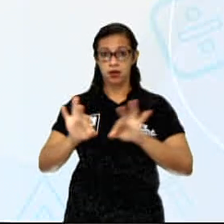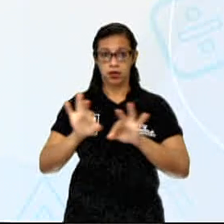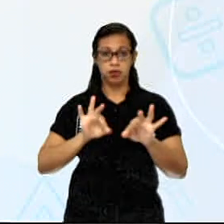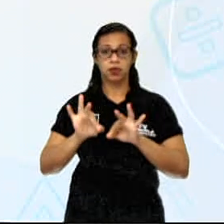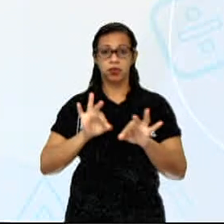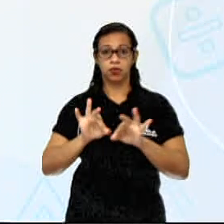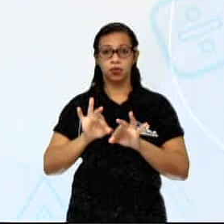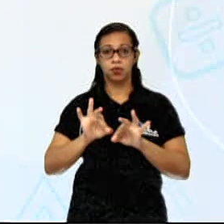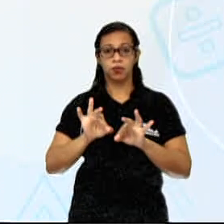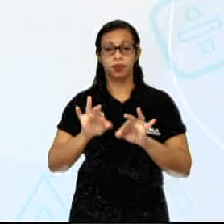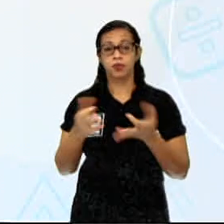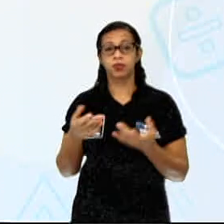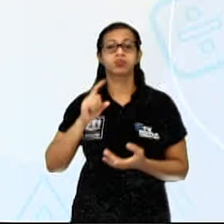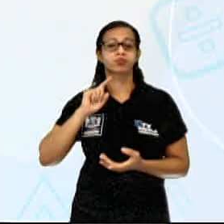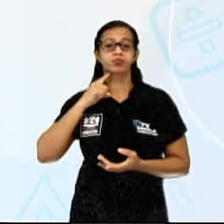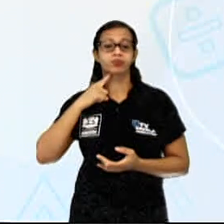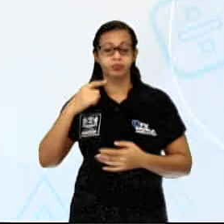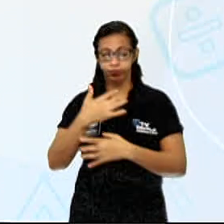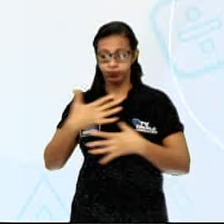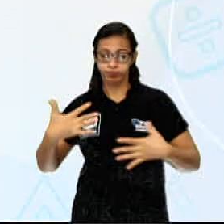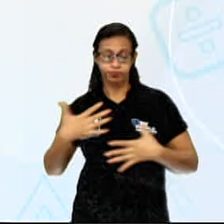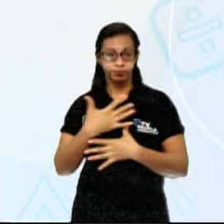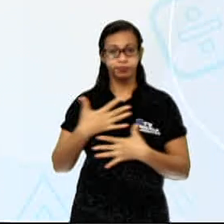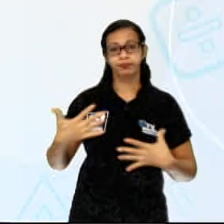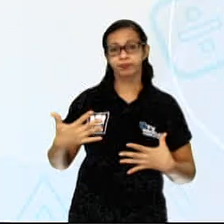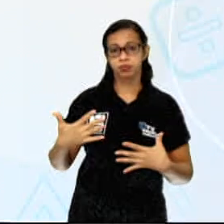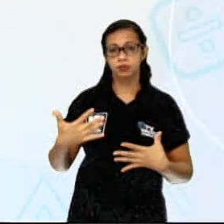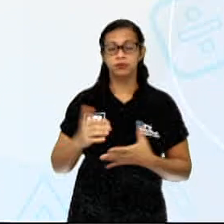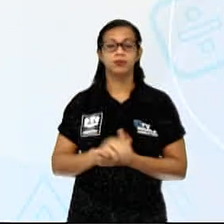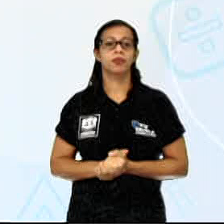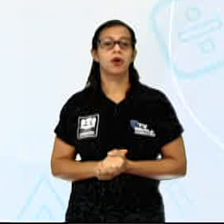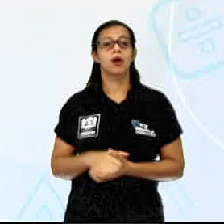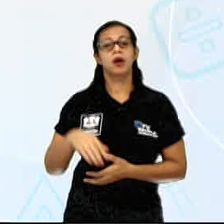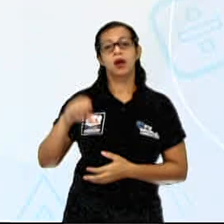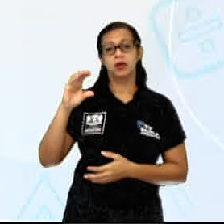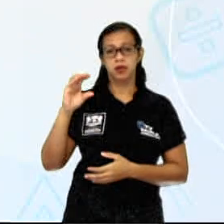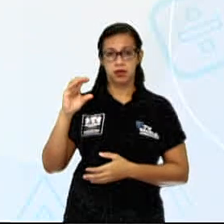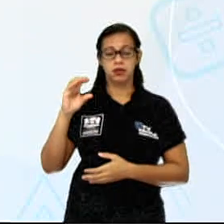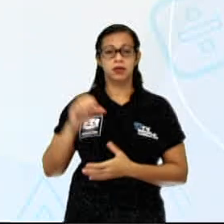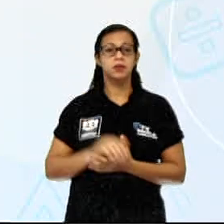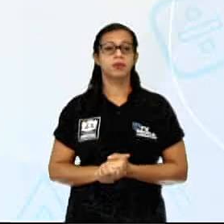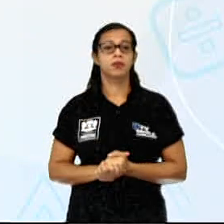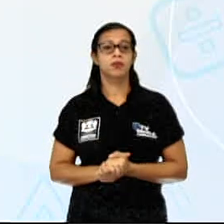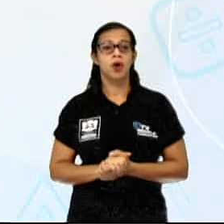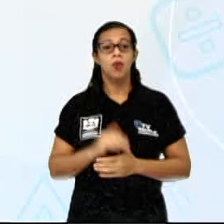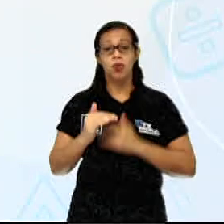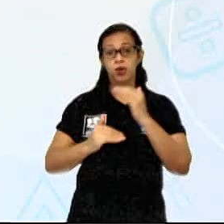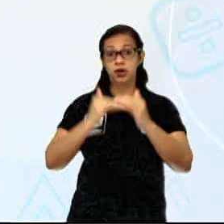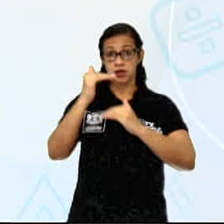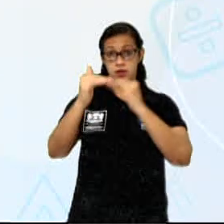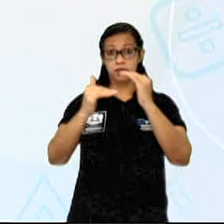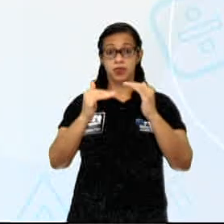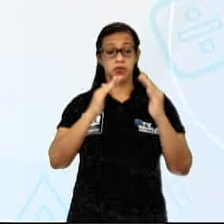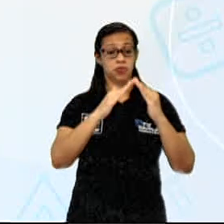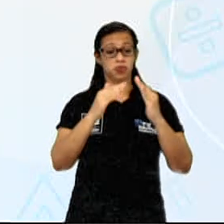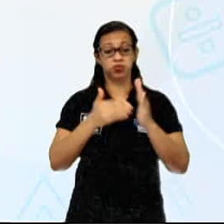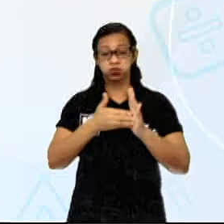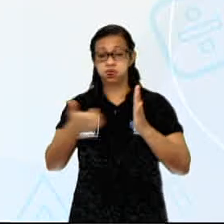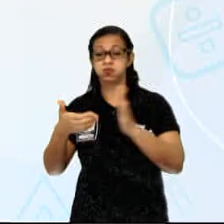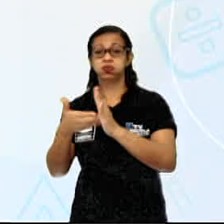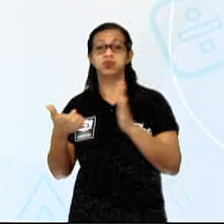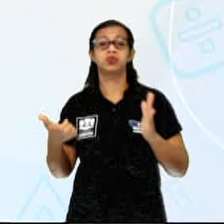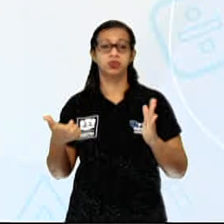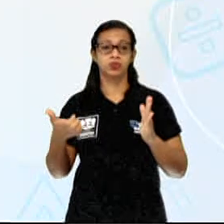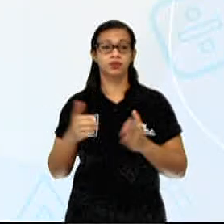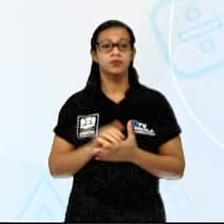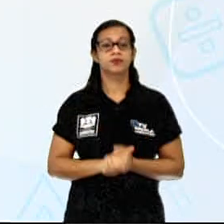As demolições provocaram muitos despejos. Letra D. Pereira Passos ficou conhecido como